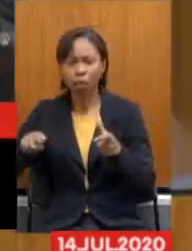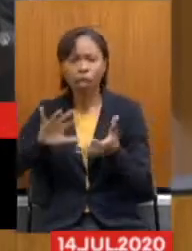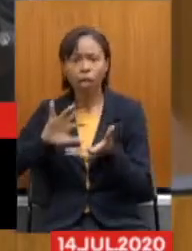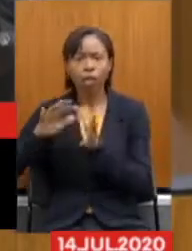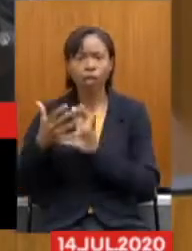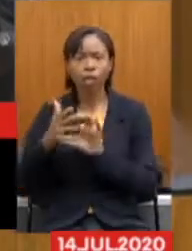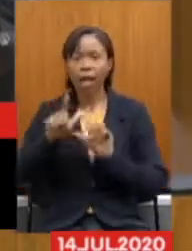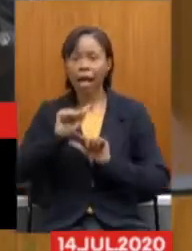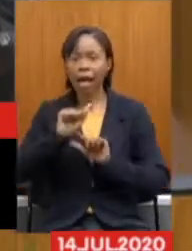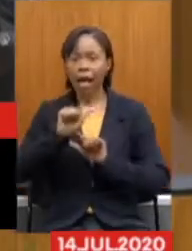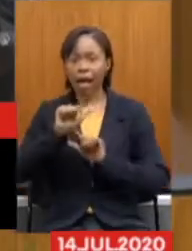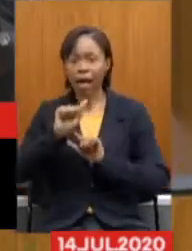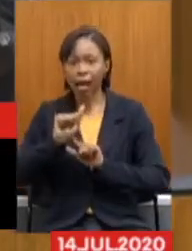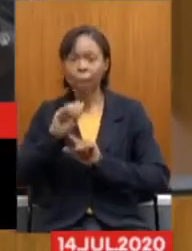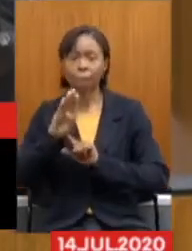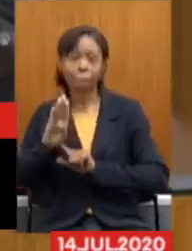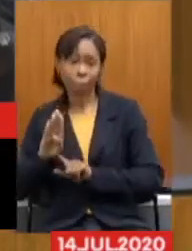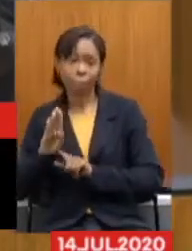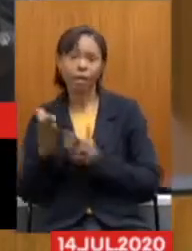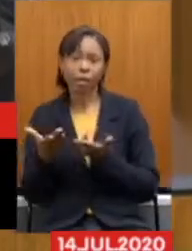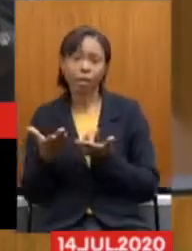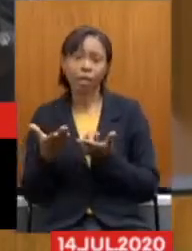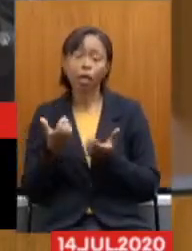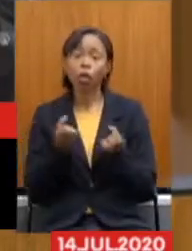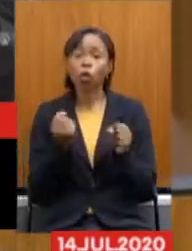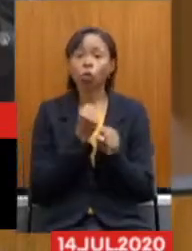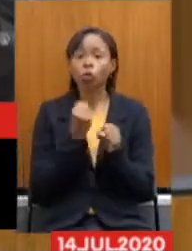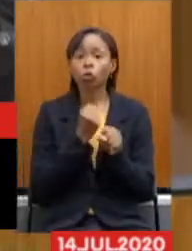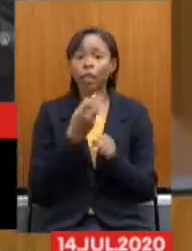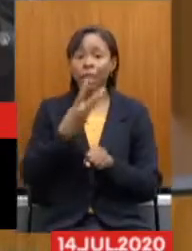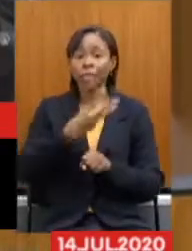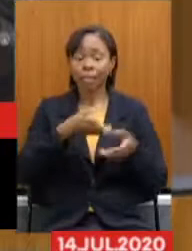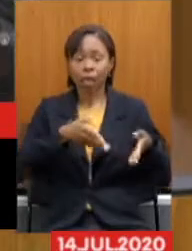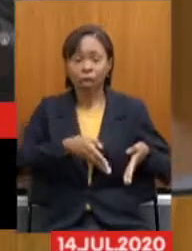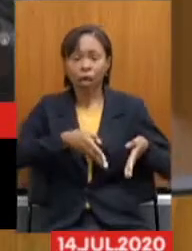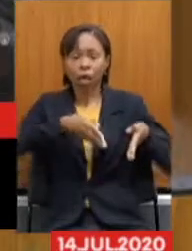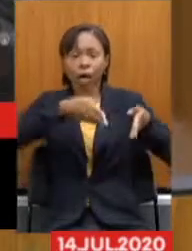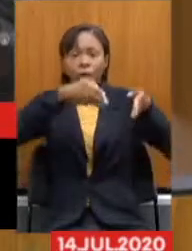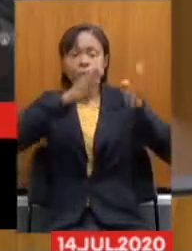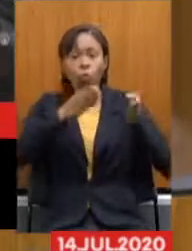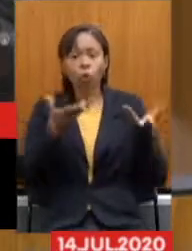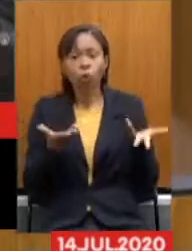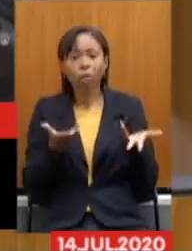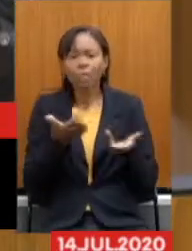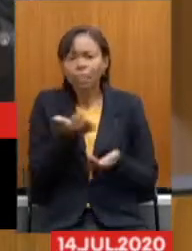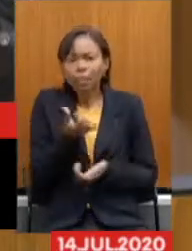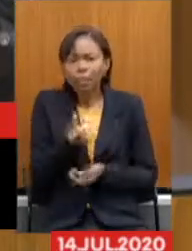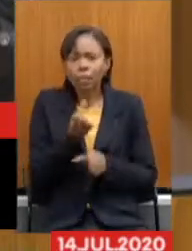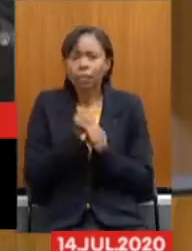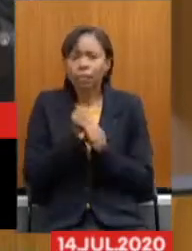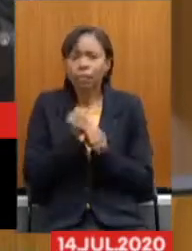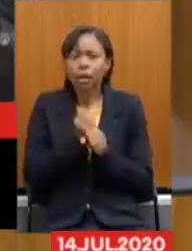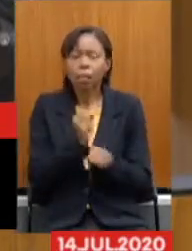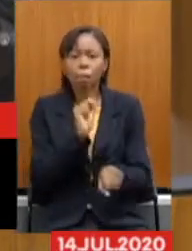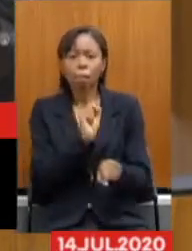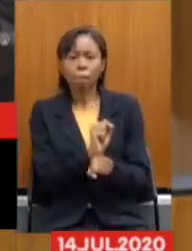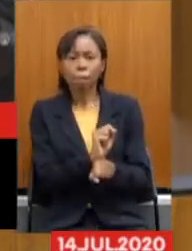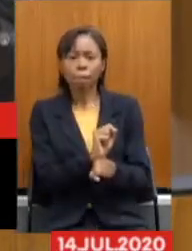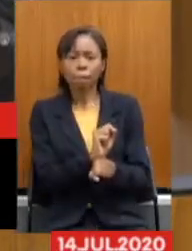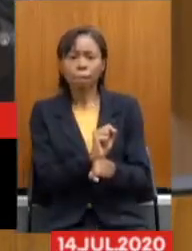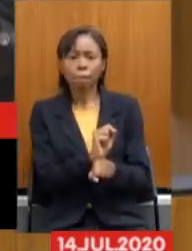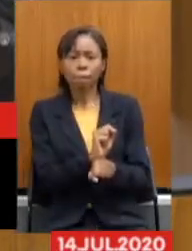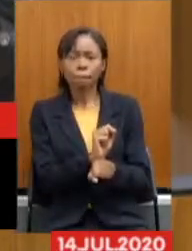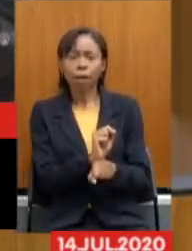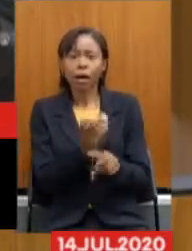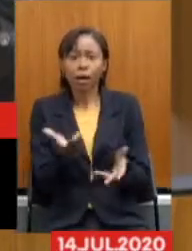a ala B Construindo a terceira torre E que por 16 anos Se encontram desativados E ainda mais Nesses